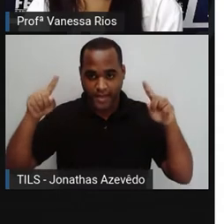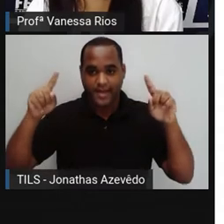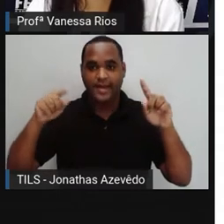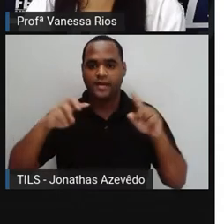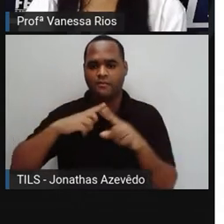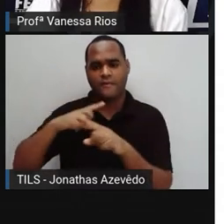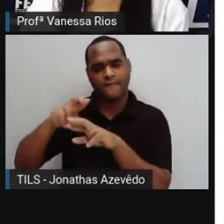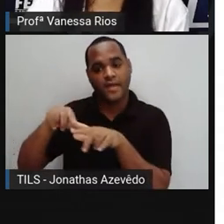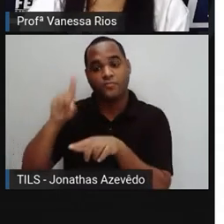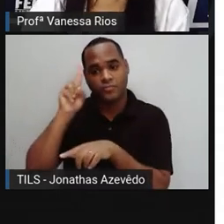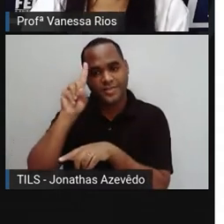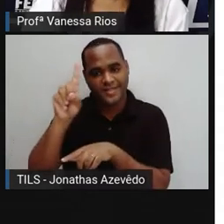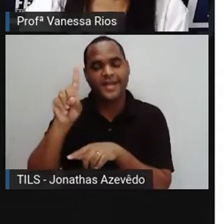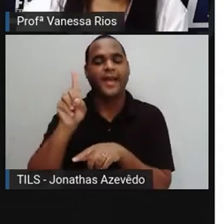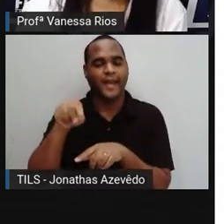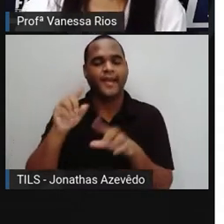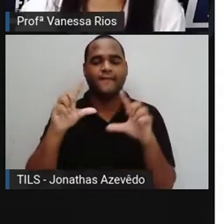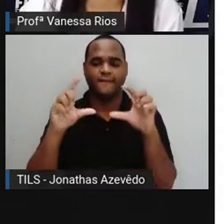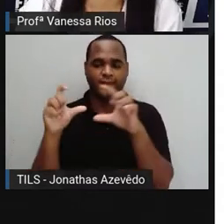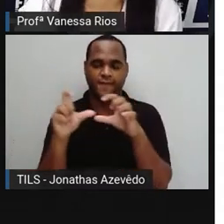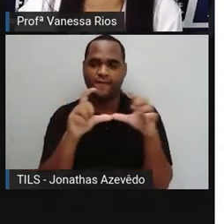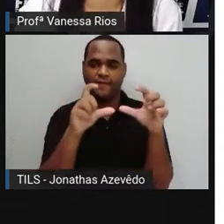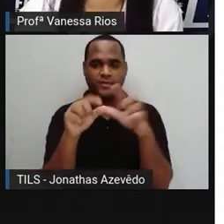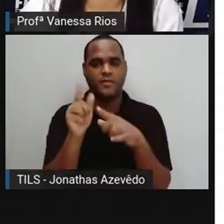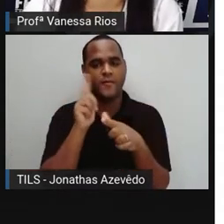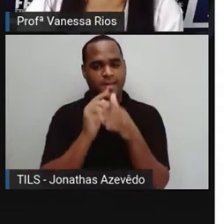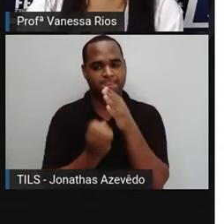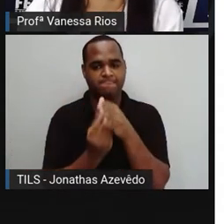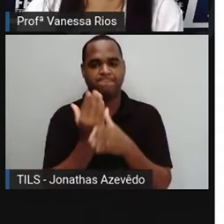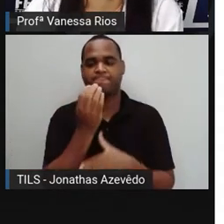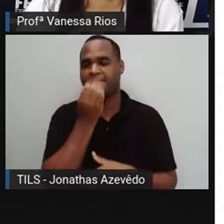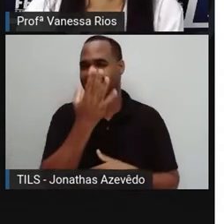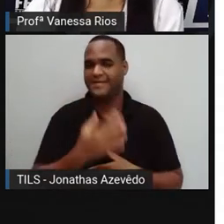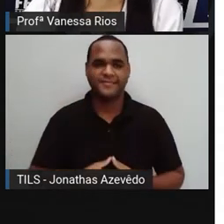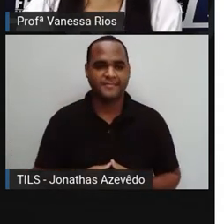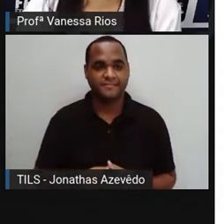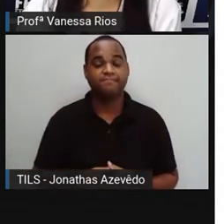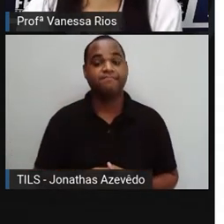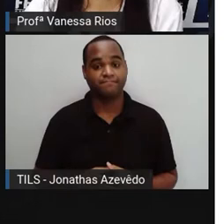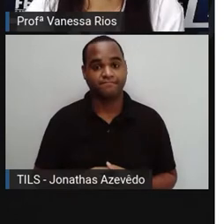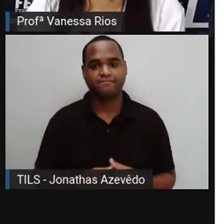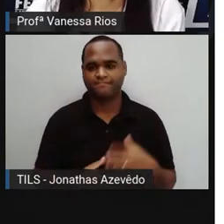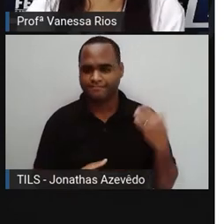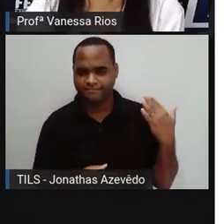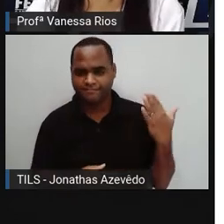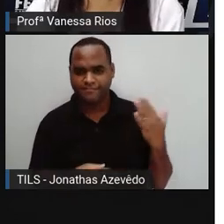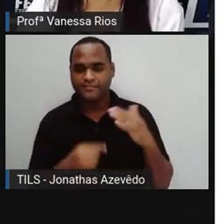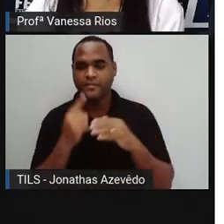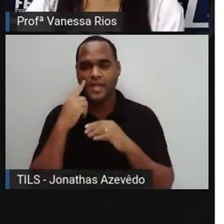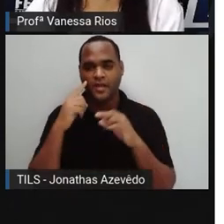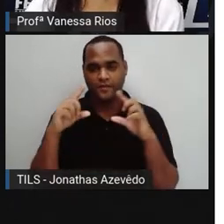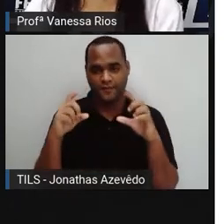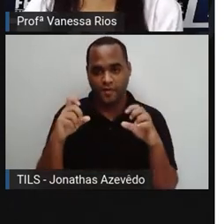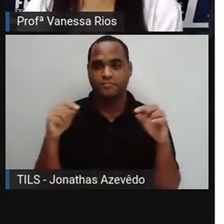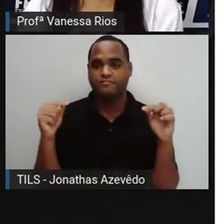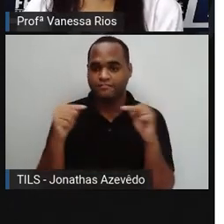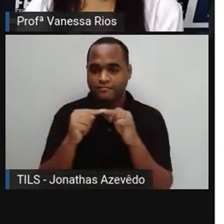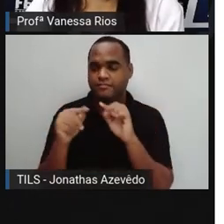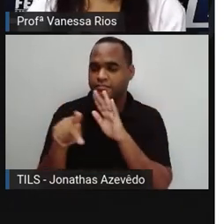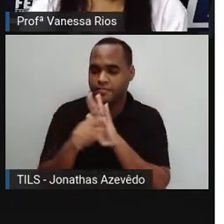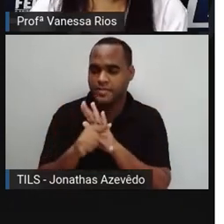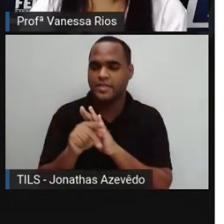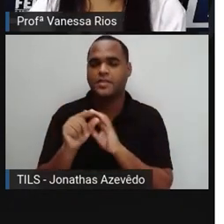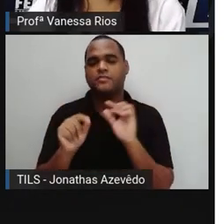data, para que esta fotografia fosse produzida. E aí, a primeira fotografia, propriamente